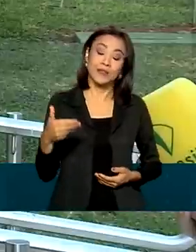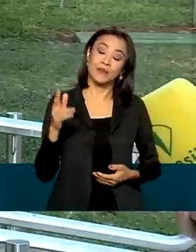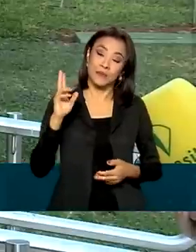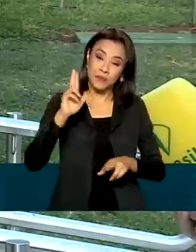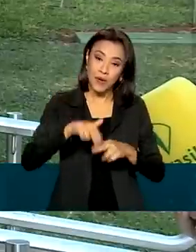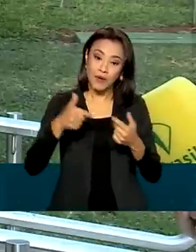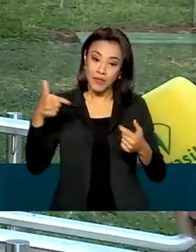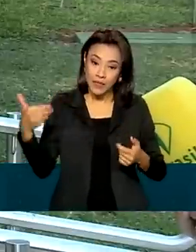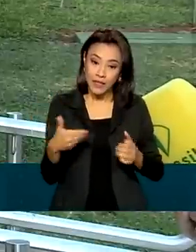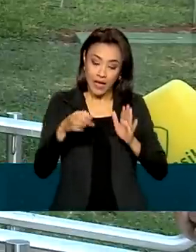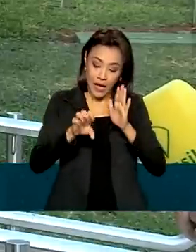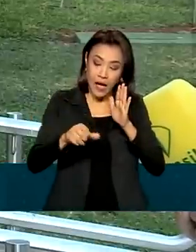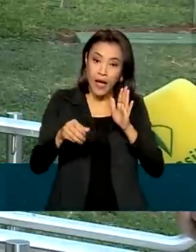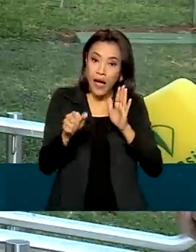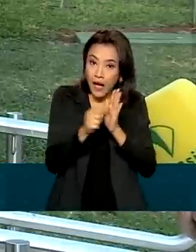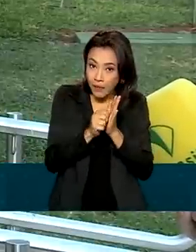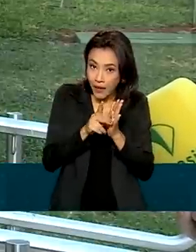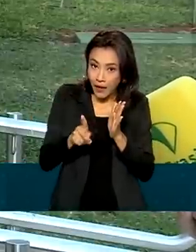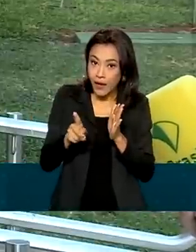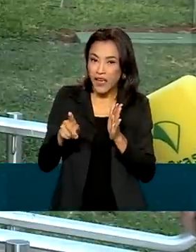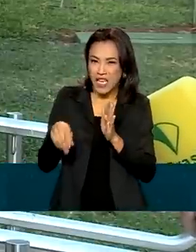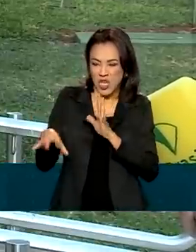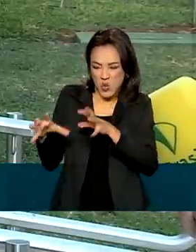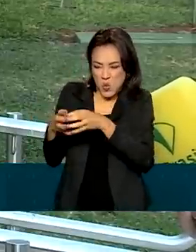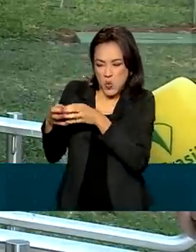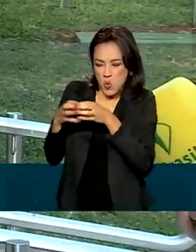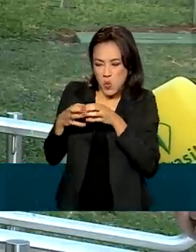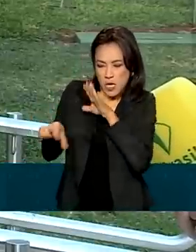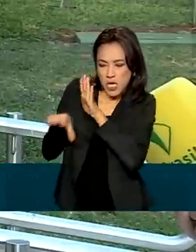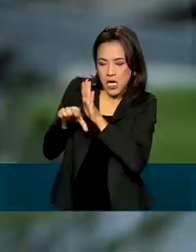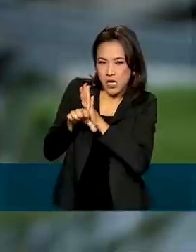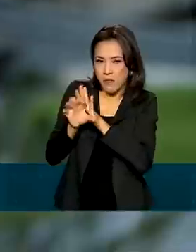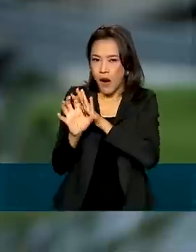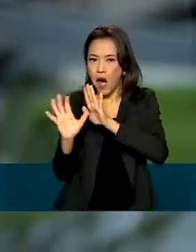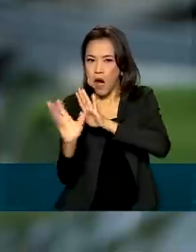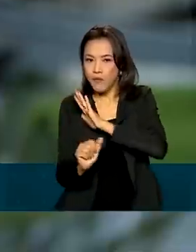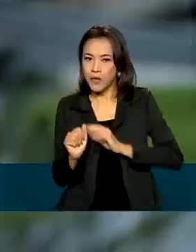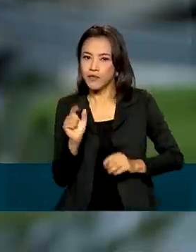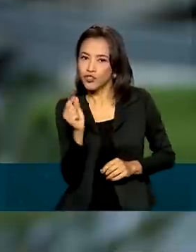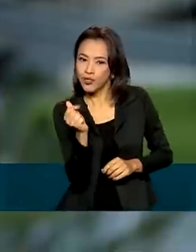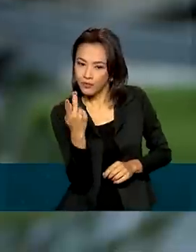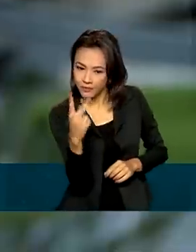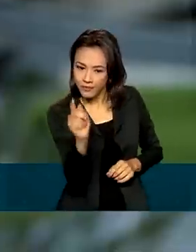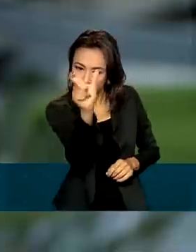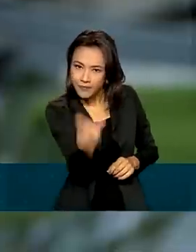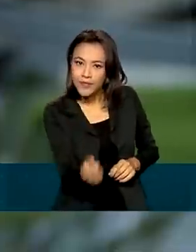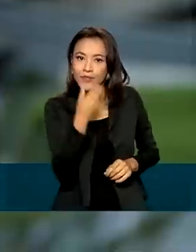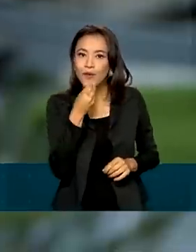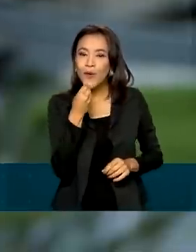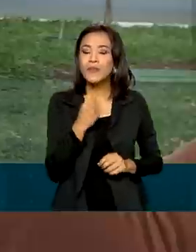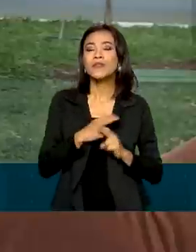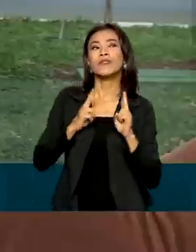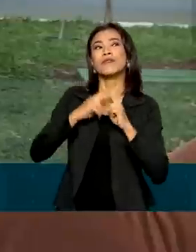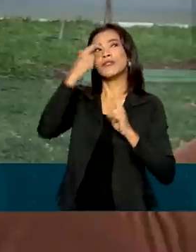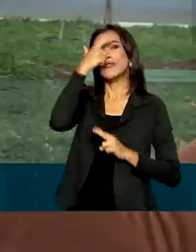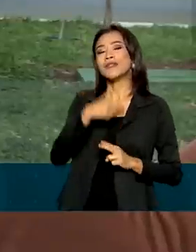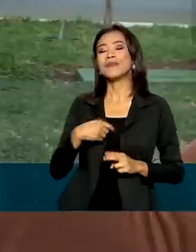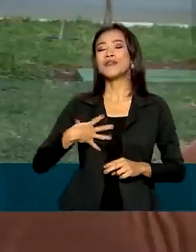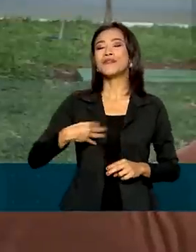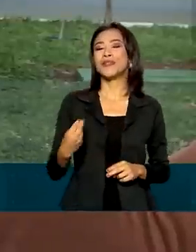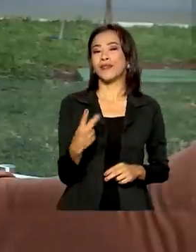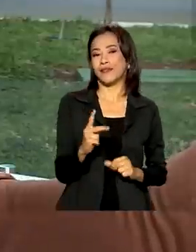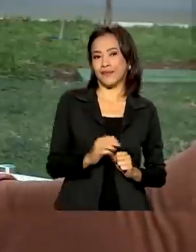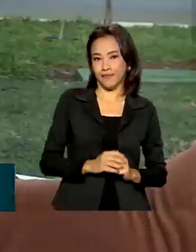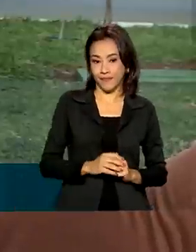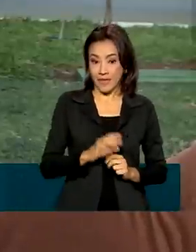esse aplicativo que criminosos usaram para tentar tirar dinheiro do seu Paulo, se passando pela filha dele. Nesse formato